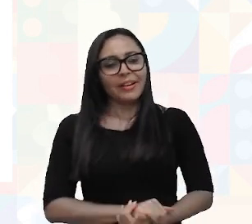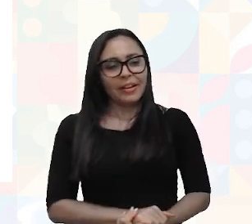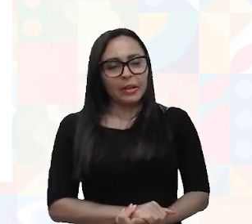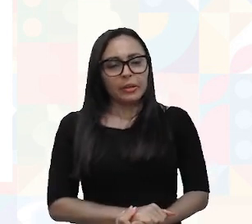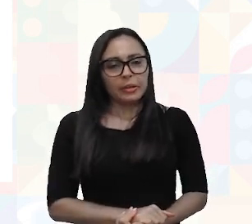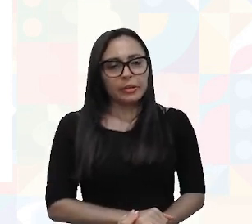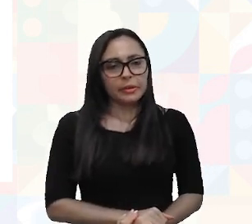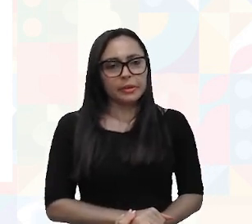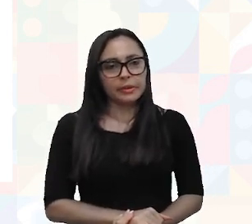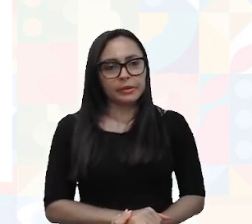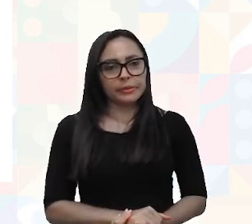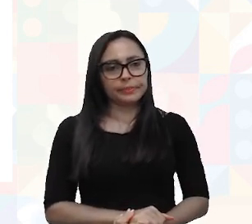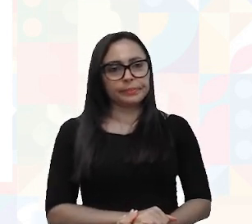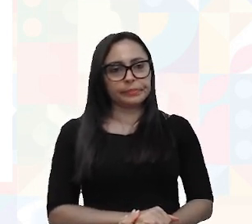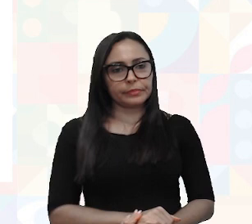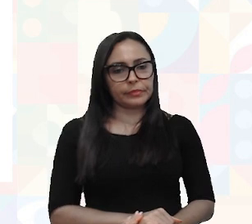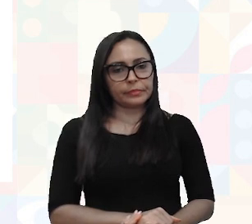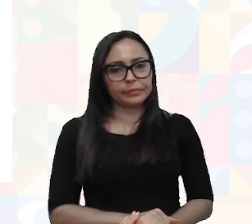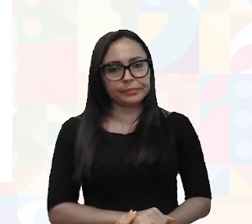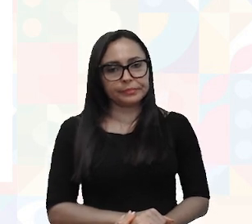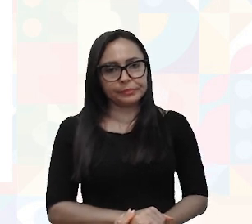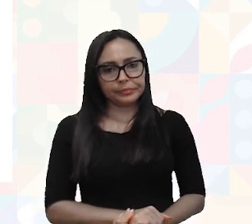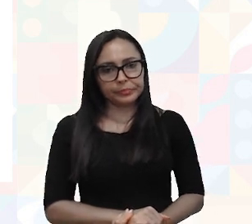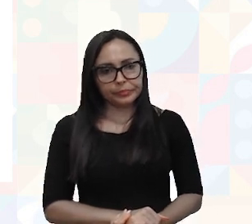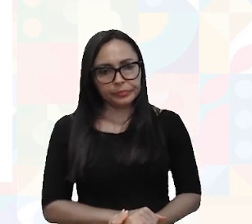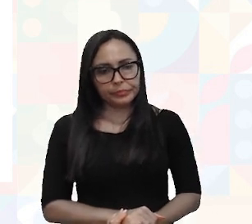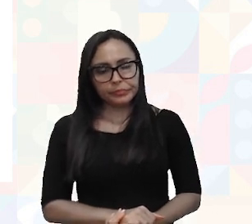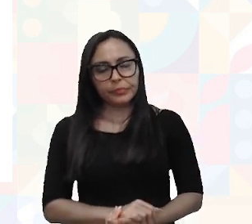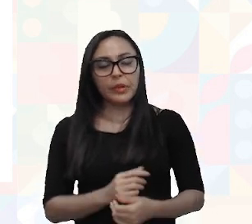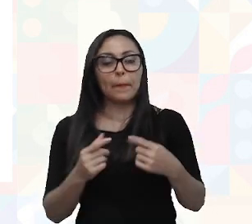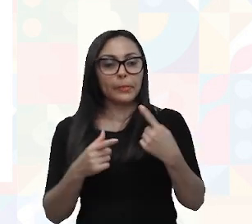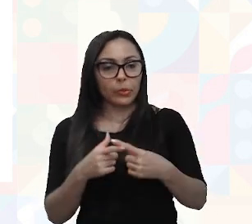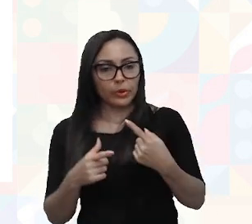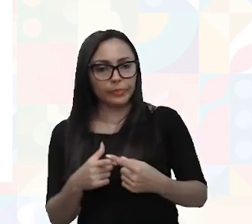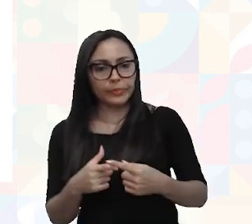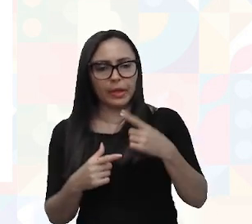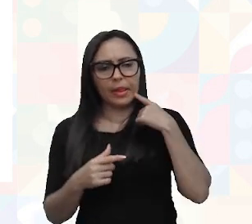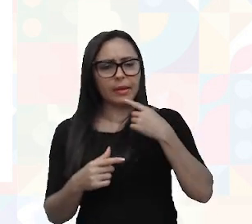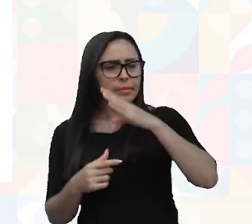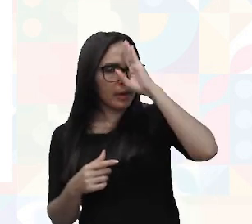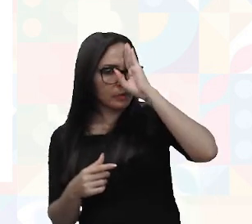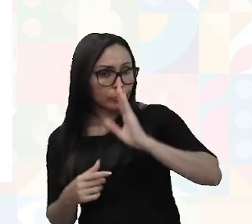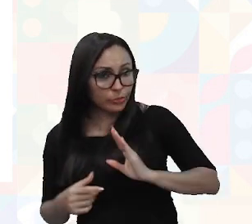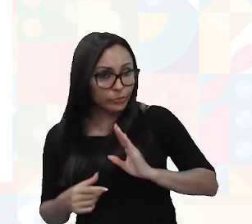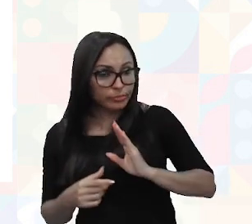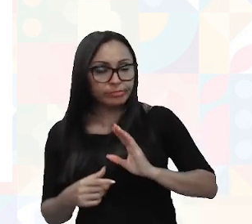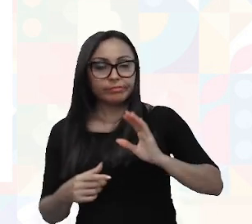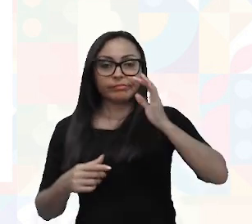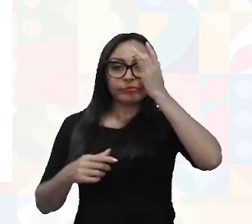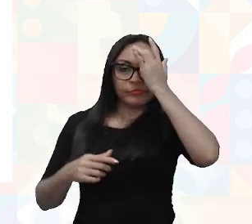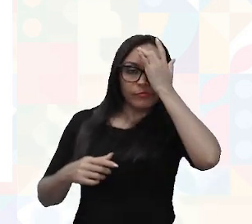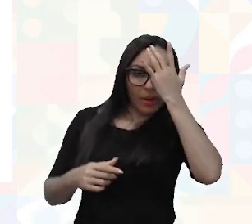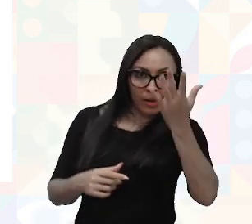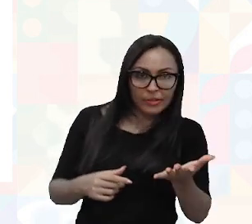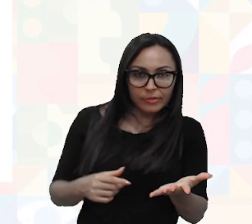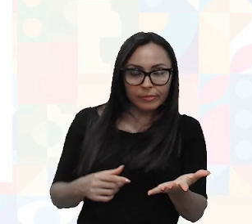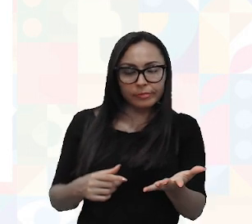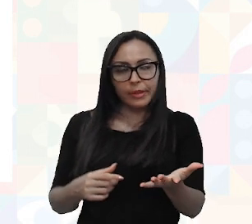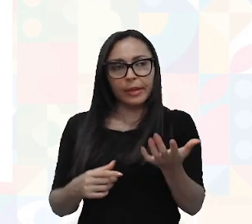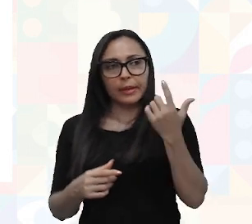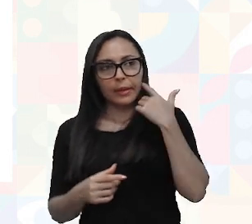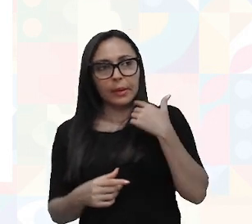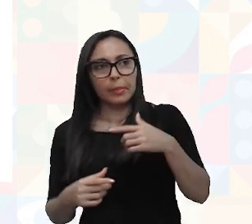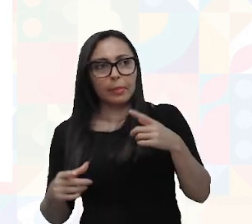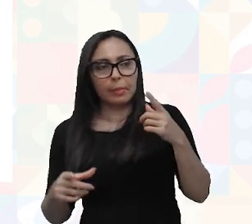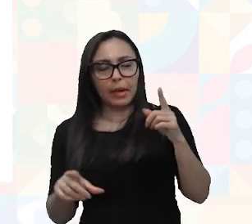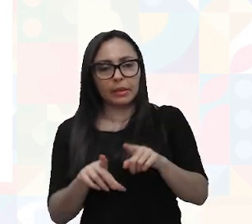é, cacopo, né, Celtics, ele é muito legal, porque ele é gratuito, ele é fácil, né, você basta ter um